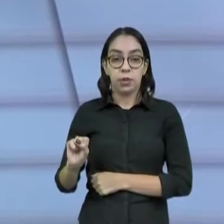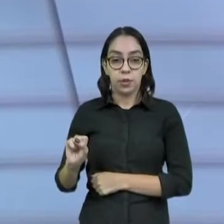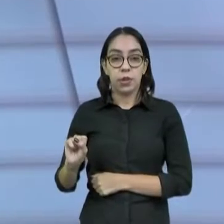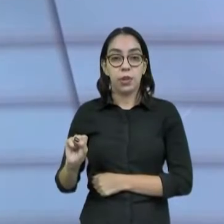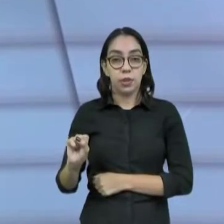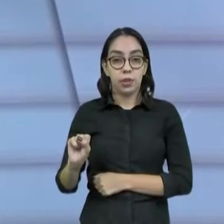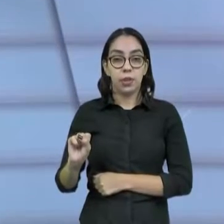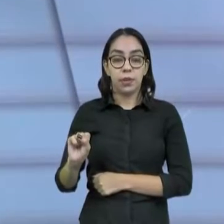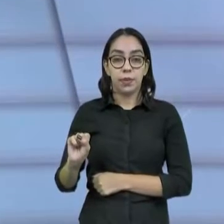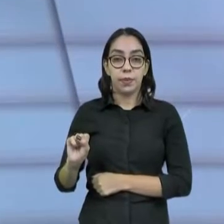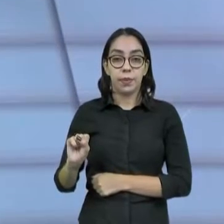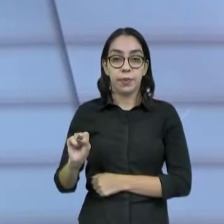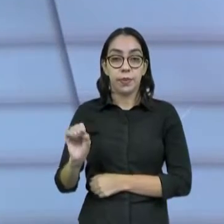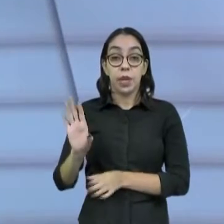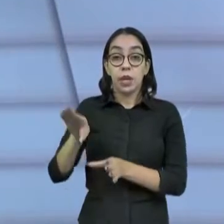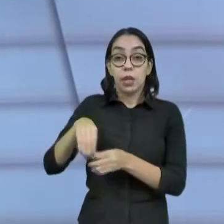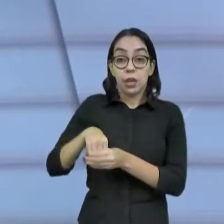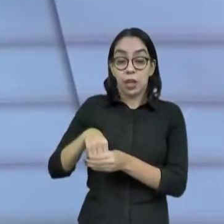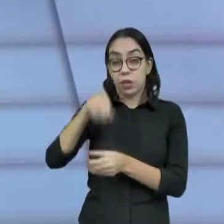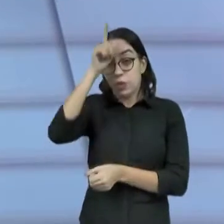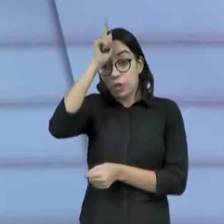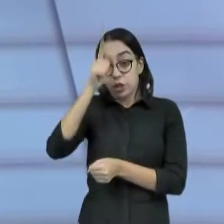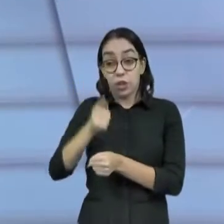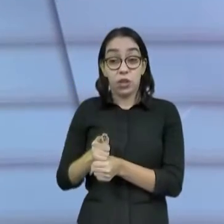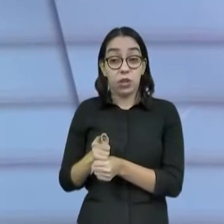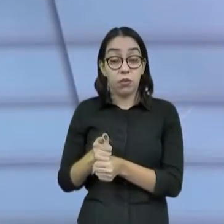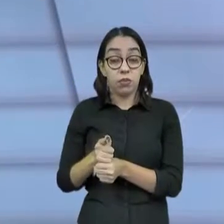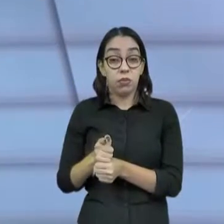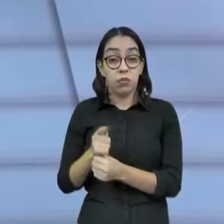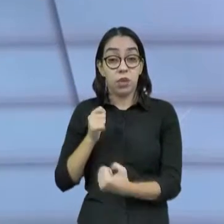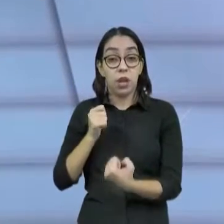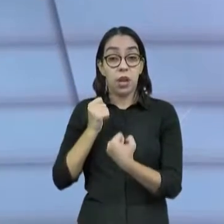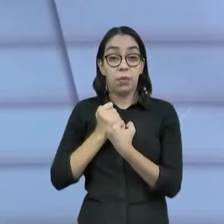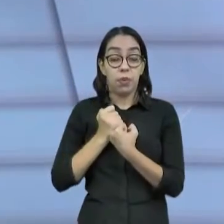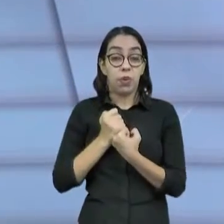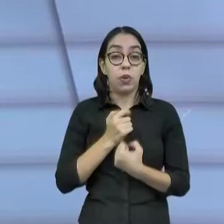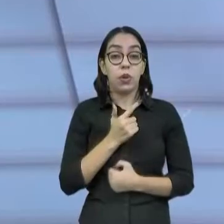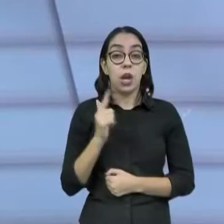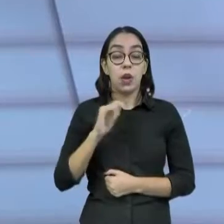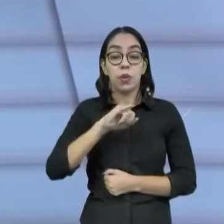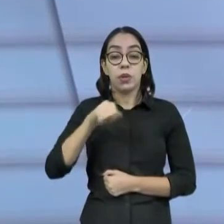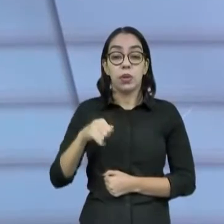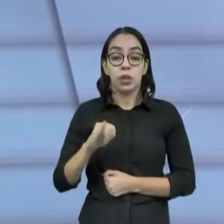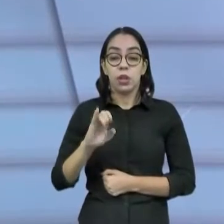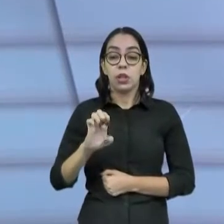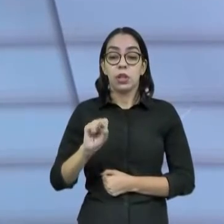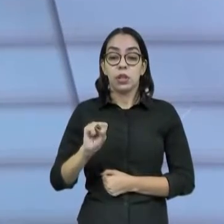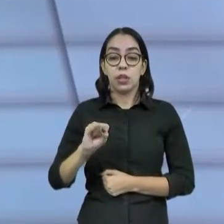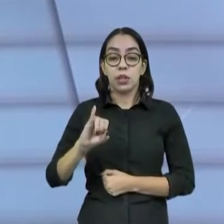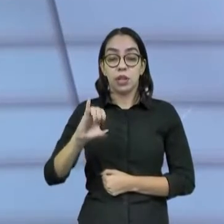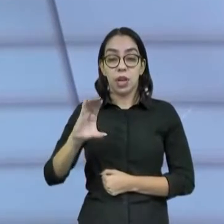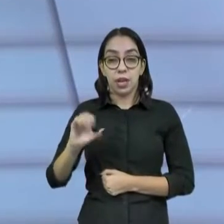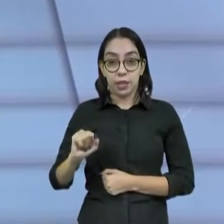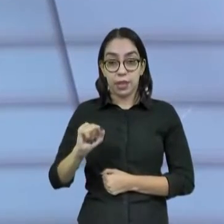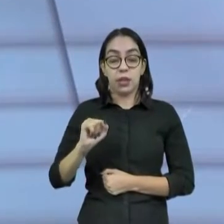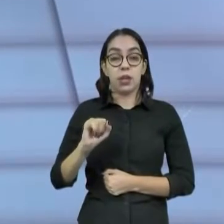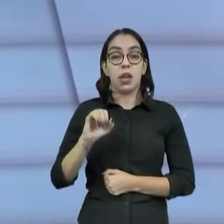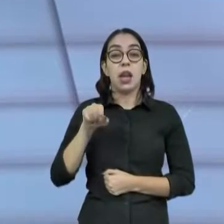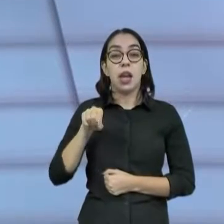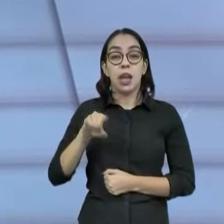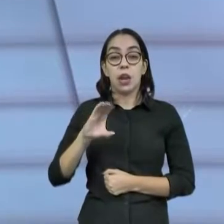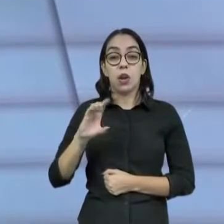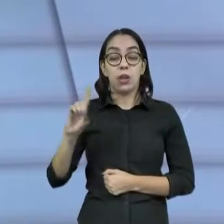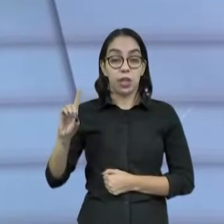Fortaleza, dentro do núcleo gestor, assim como a Jéssica também, que é diretora, coordenadora do